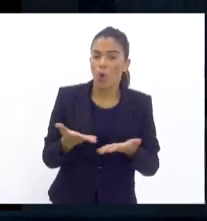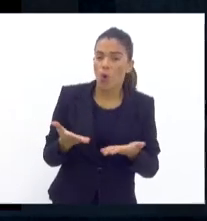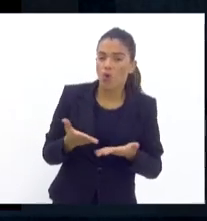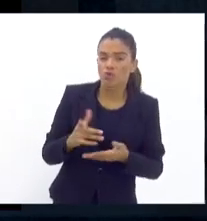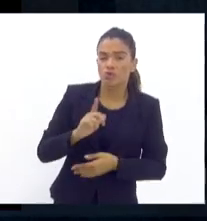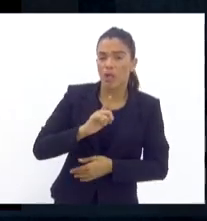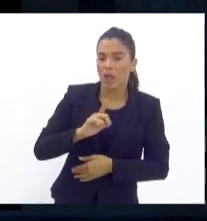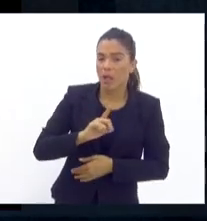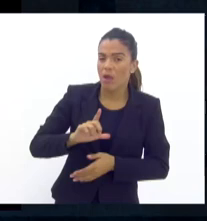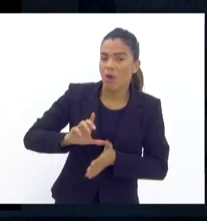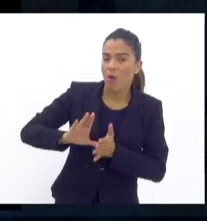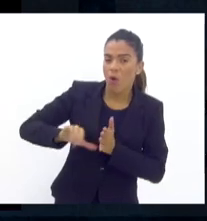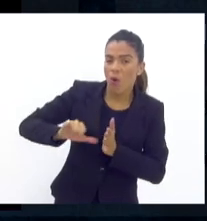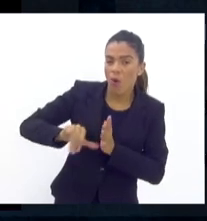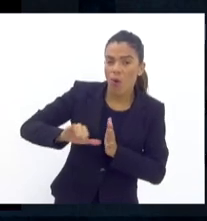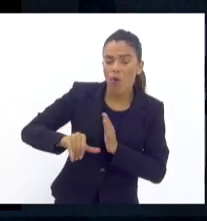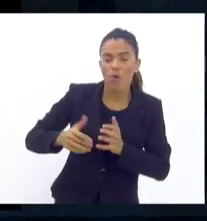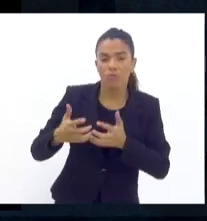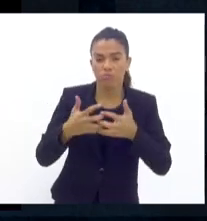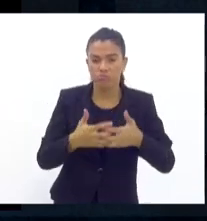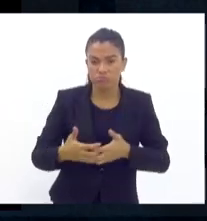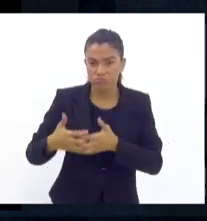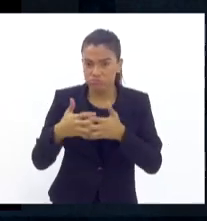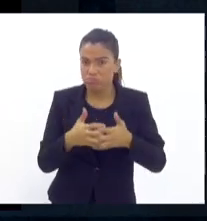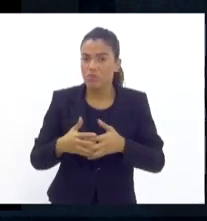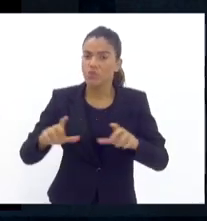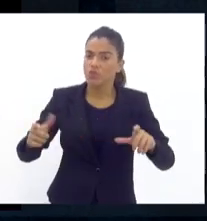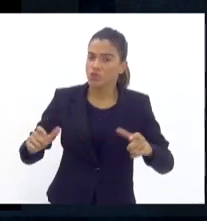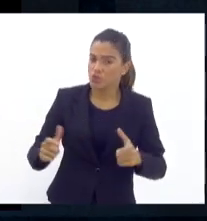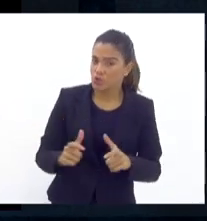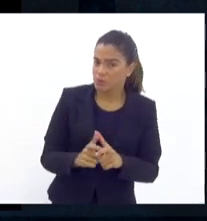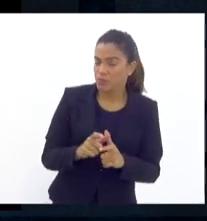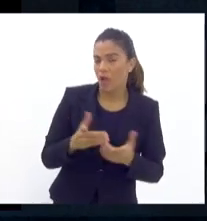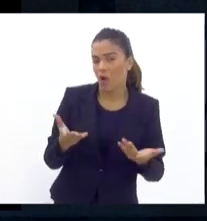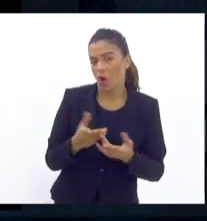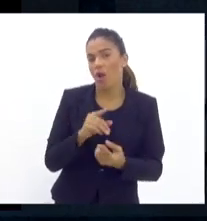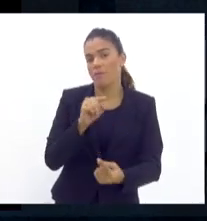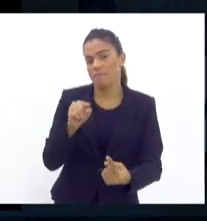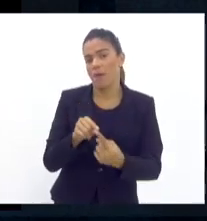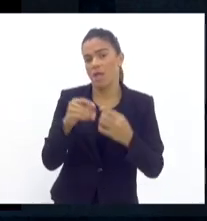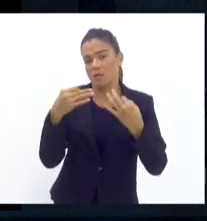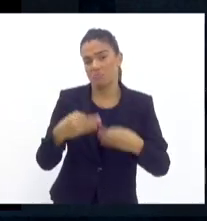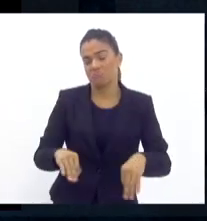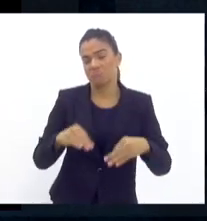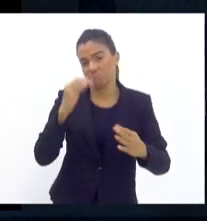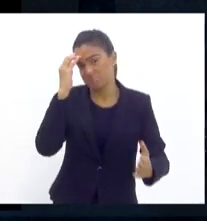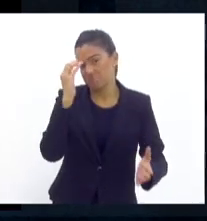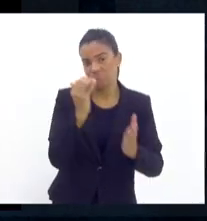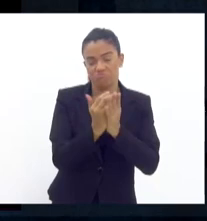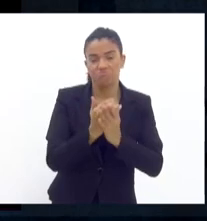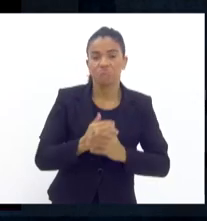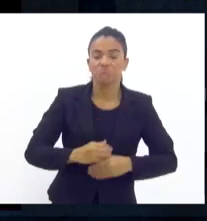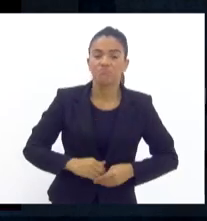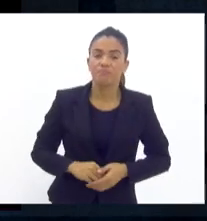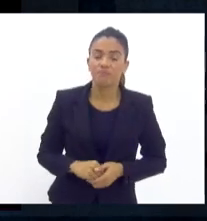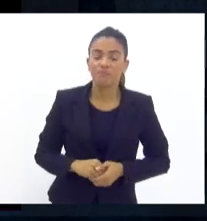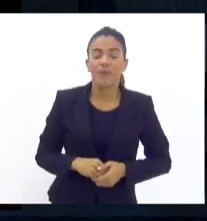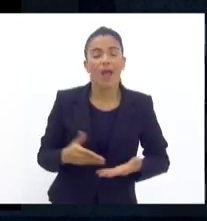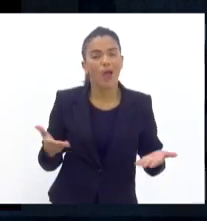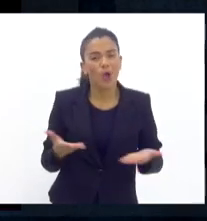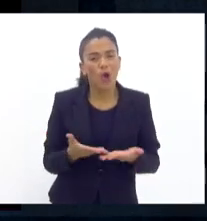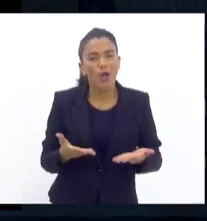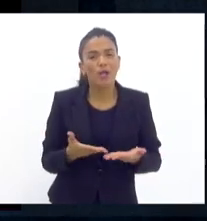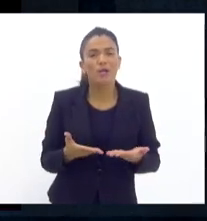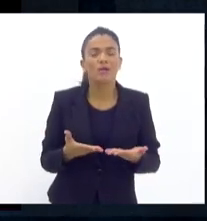carga bastante diminuído e estamos dentro da meta, dentro dos números impostos pelo OISP. Voltando a falar